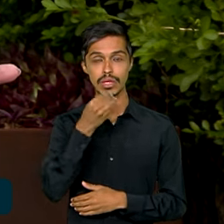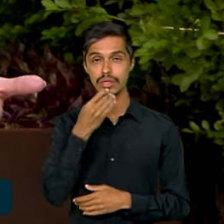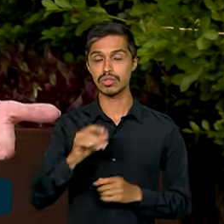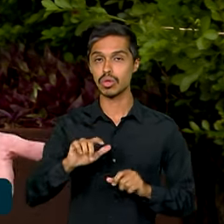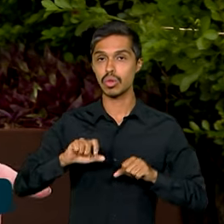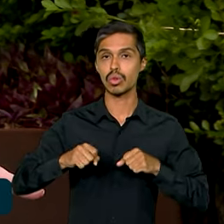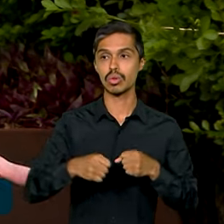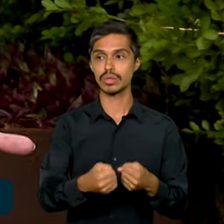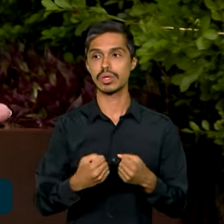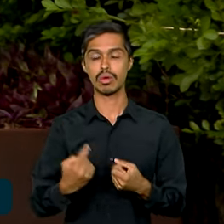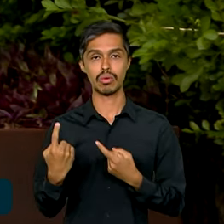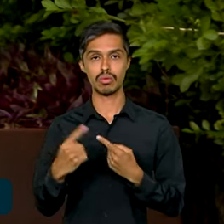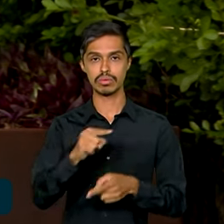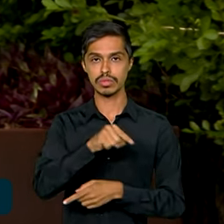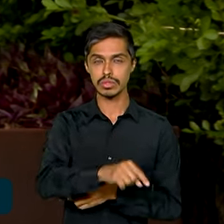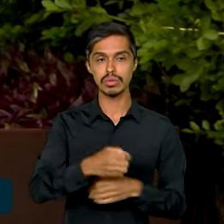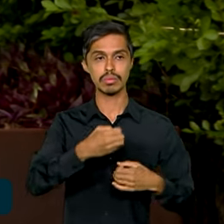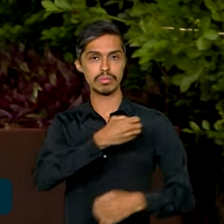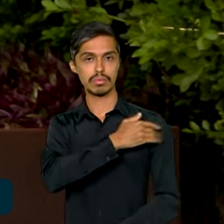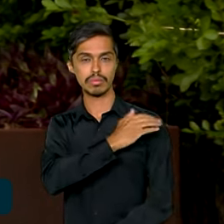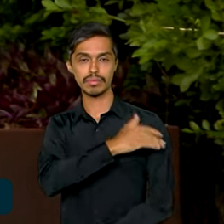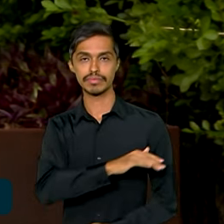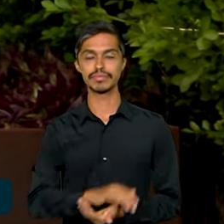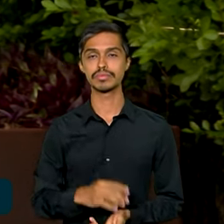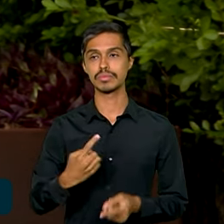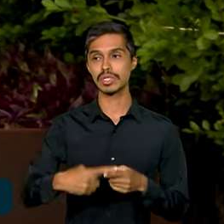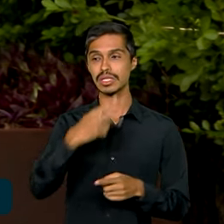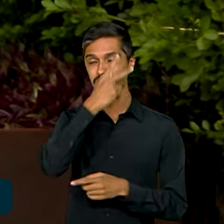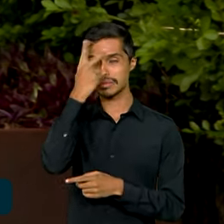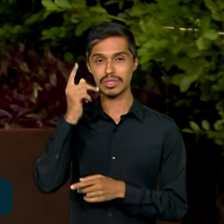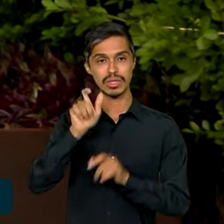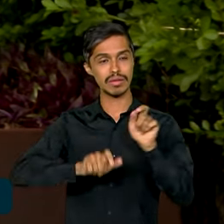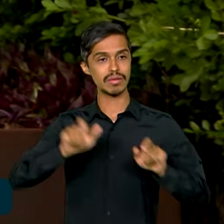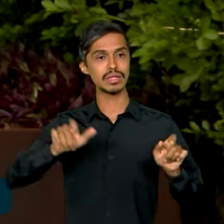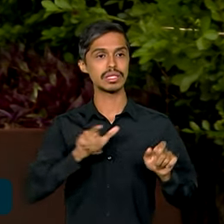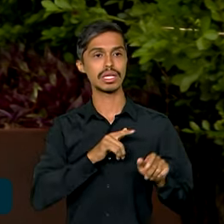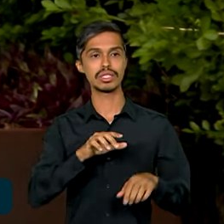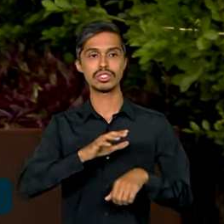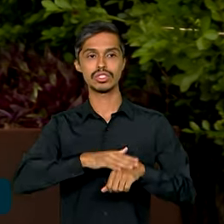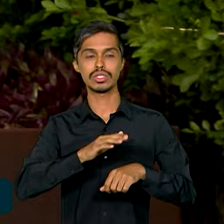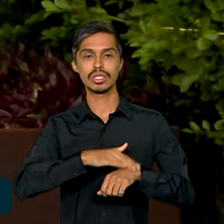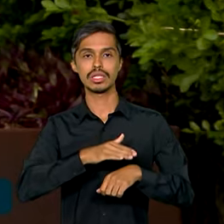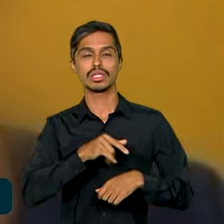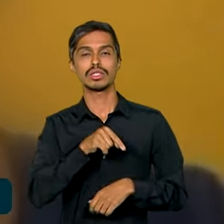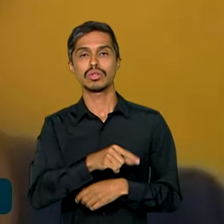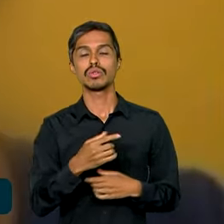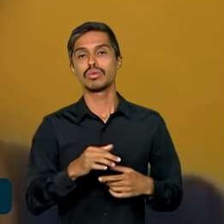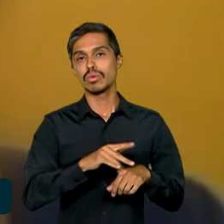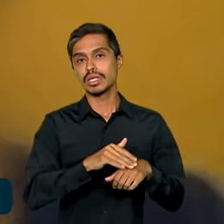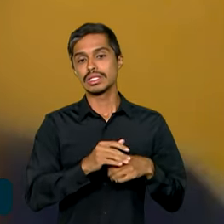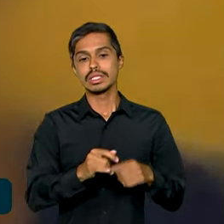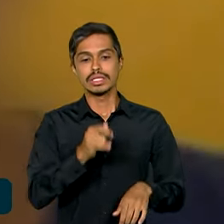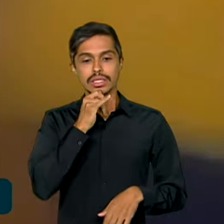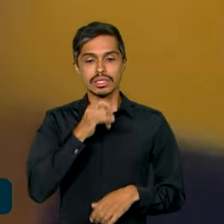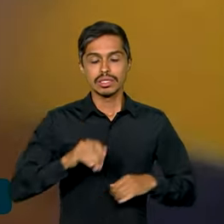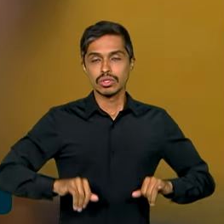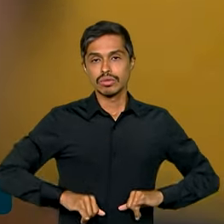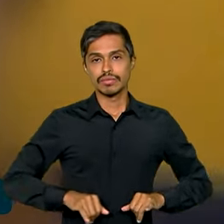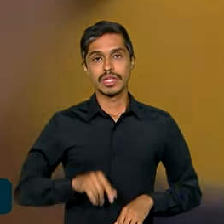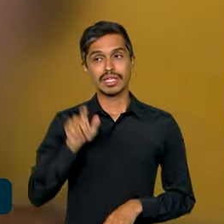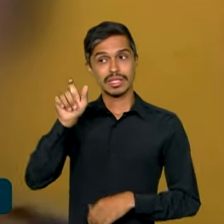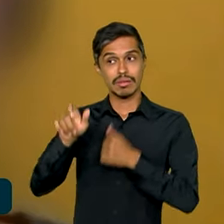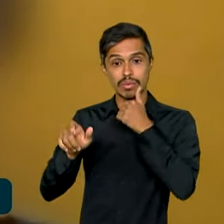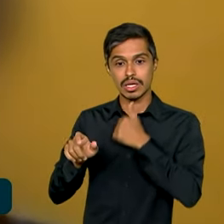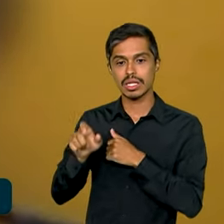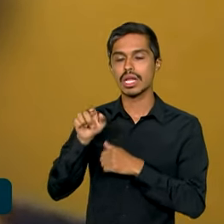de lutar contra o estigma e o preconceito que as pessoas com esse tipo de doença ainda sofrem. Quando soube que estava com HIV,